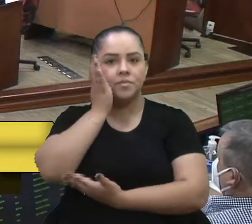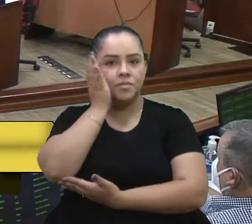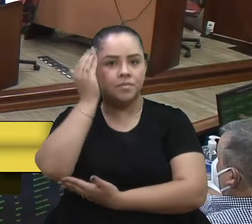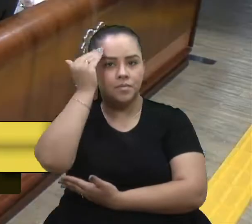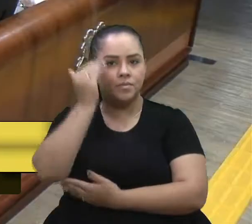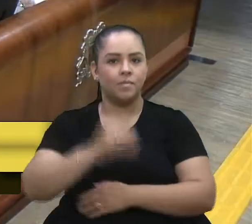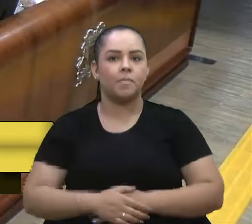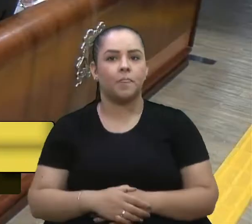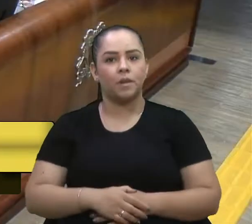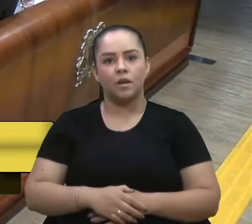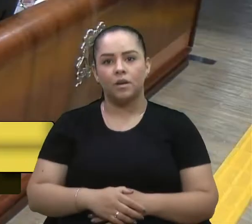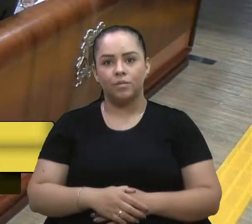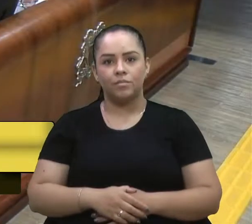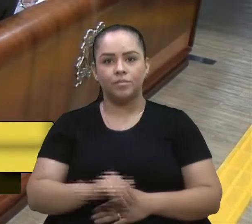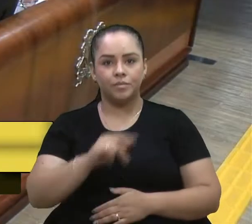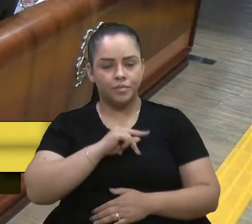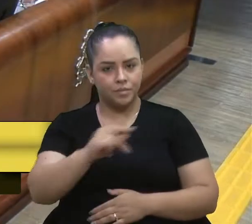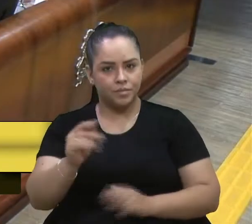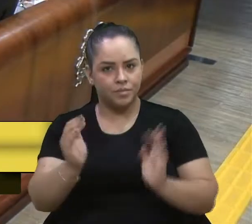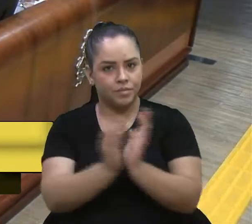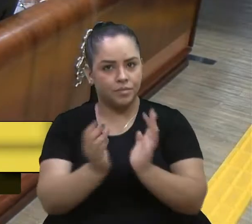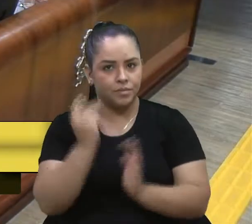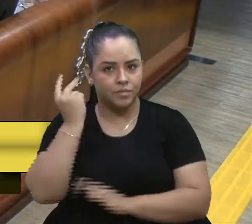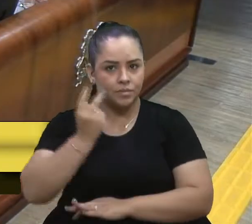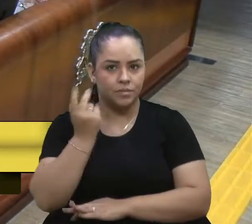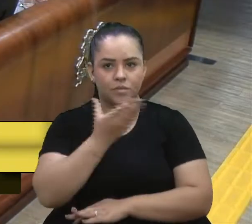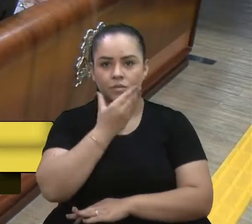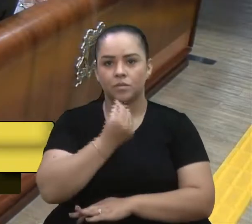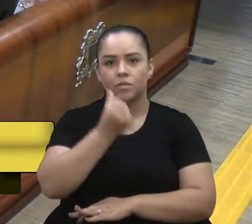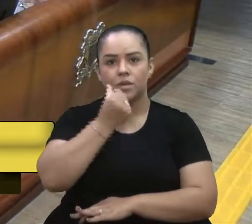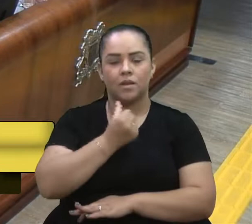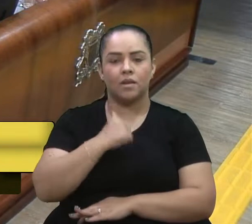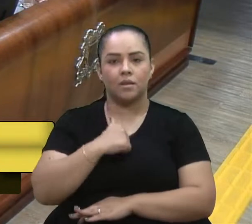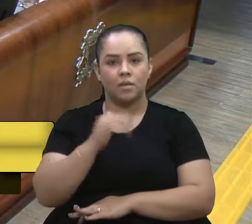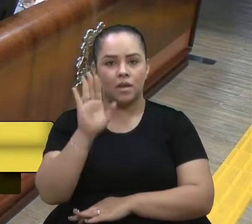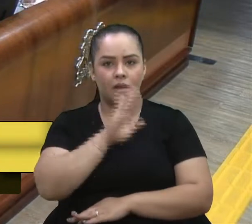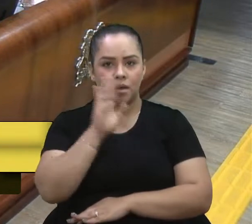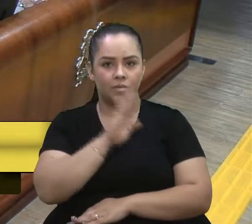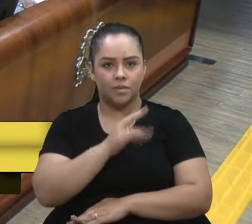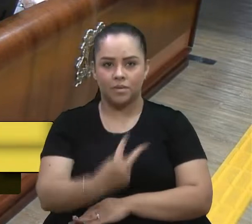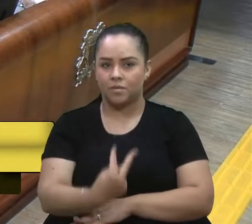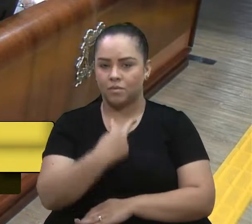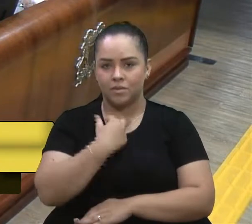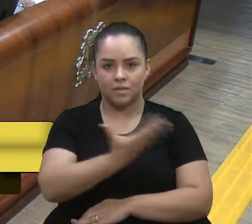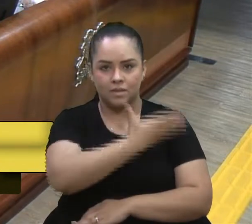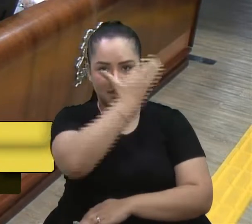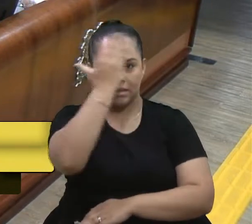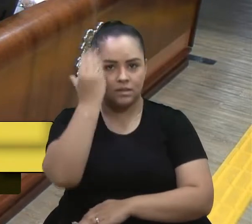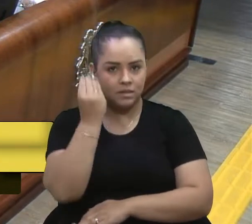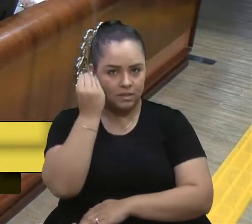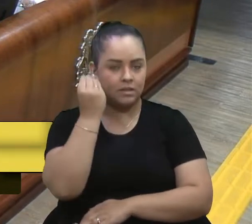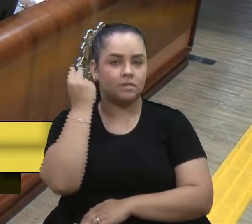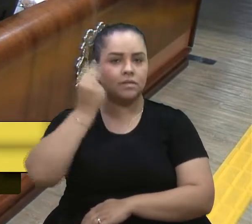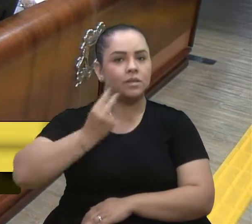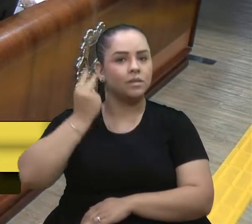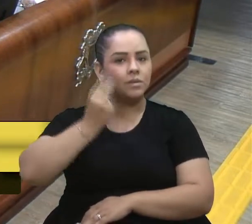Senhor presidente, senhoras vereadoras, senhores vereadores, de forma bem breve, acho que não dá para deixar passar, vereadora Marisol,